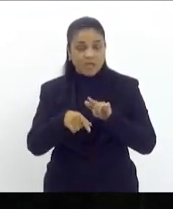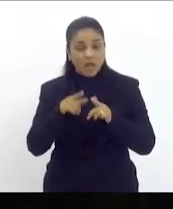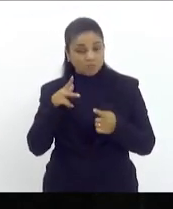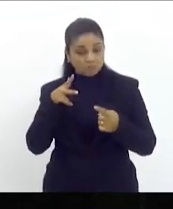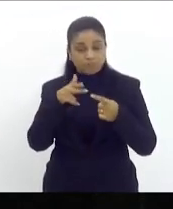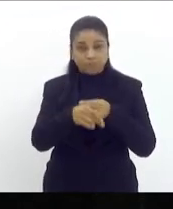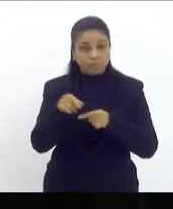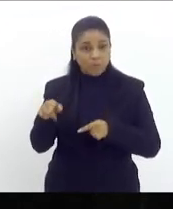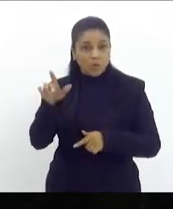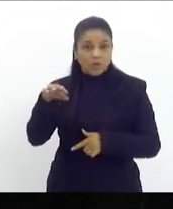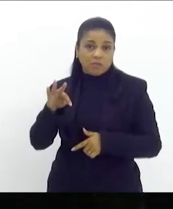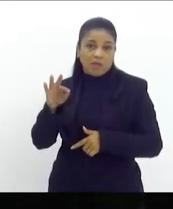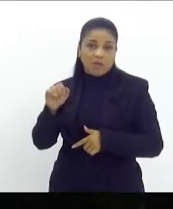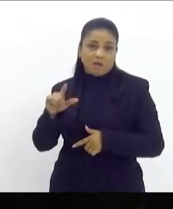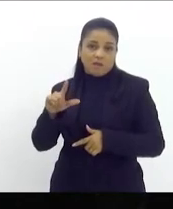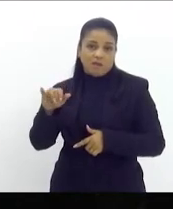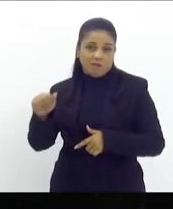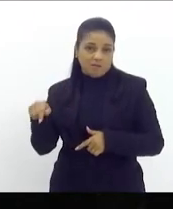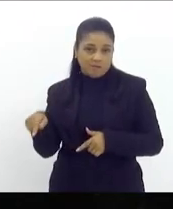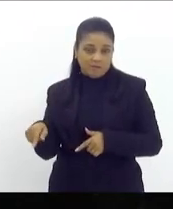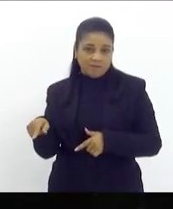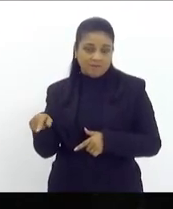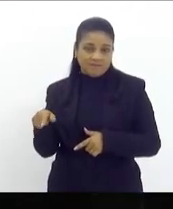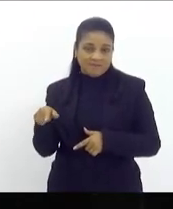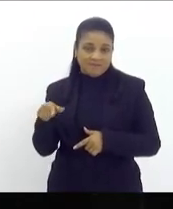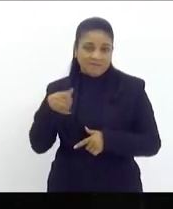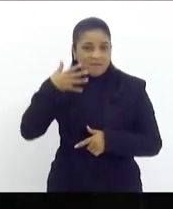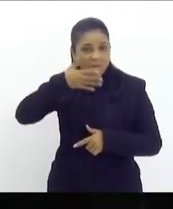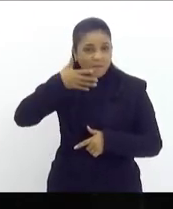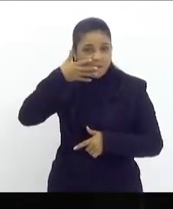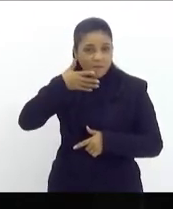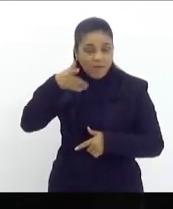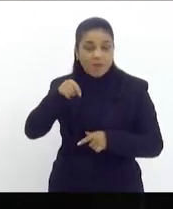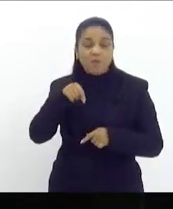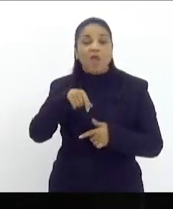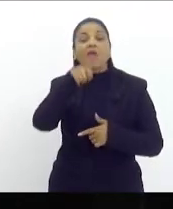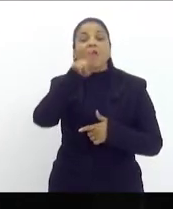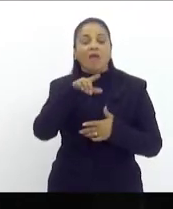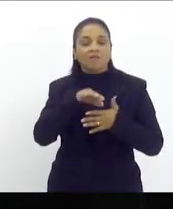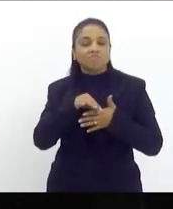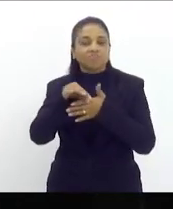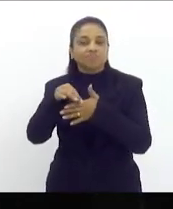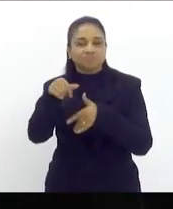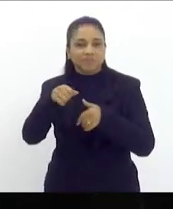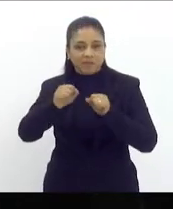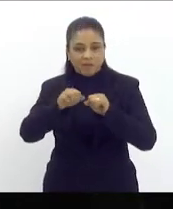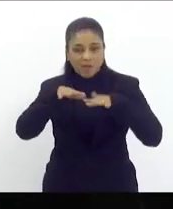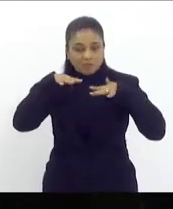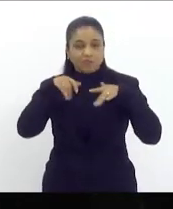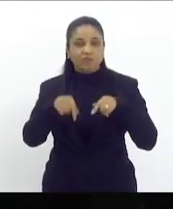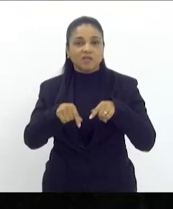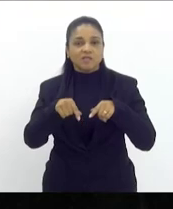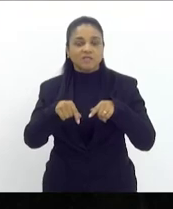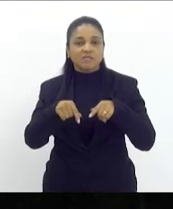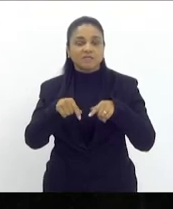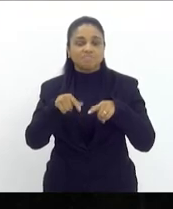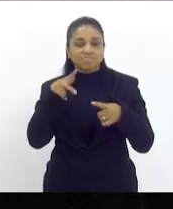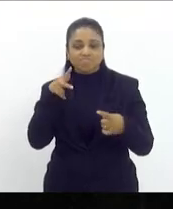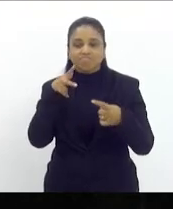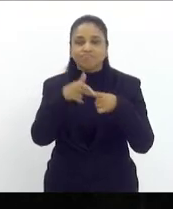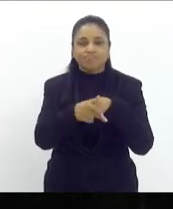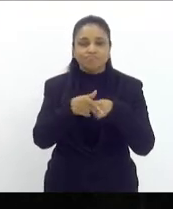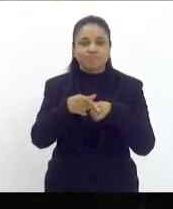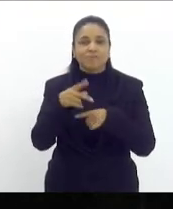de terminar sua fala porque quem conduzia a audiência deferiu a questão de ordem em meio a fala da deputada